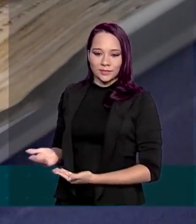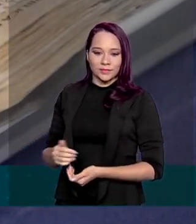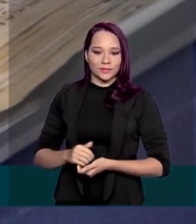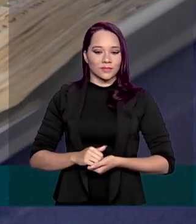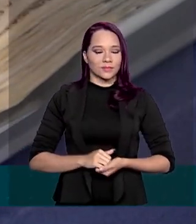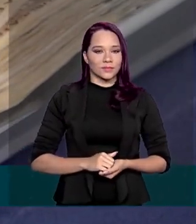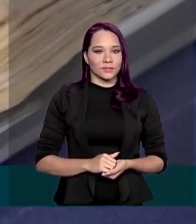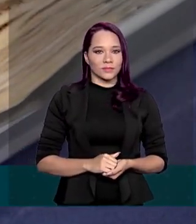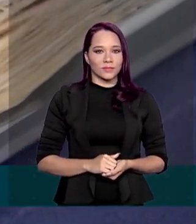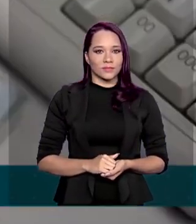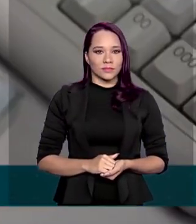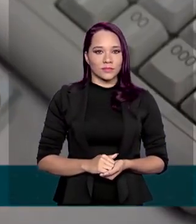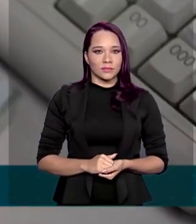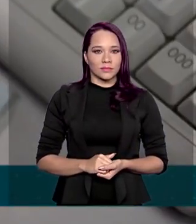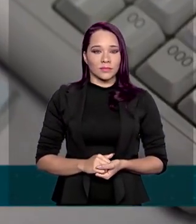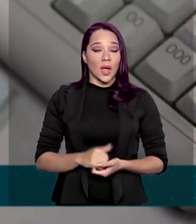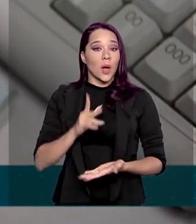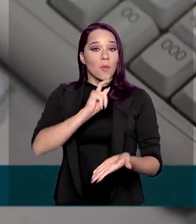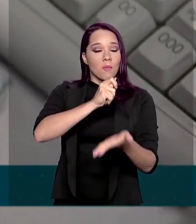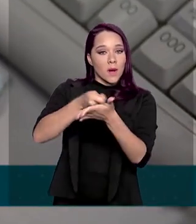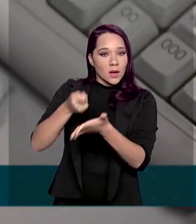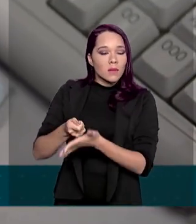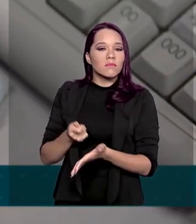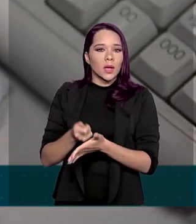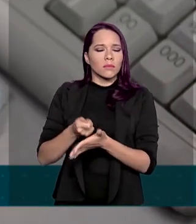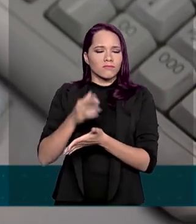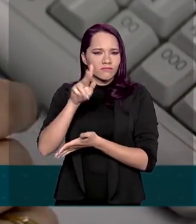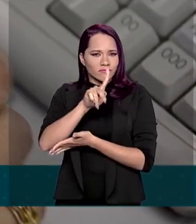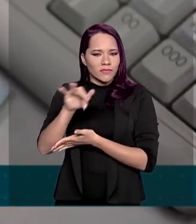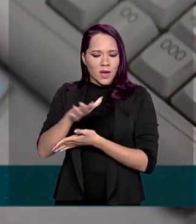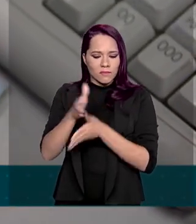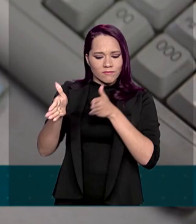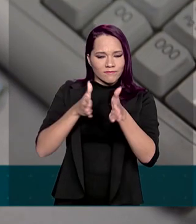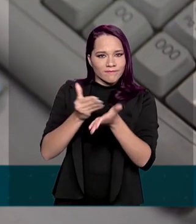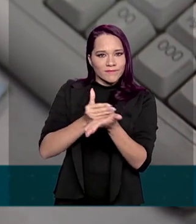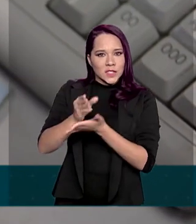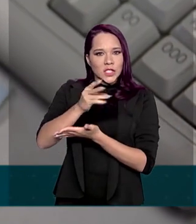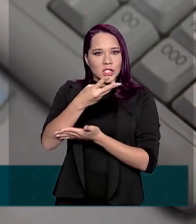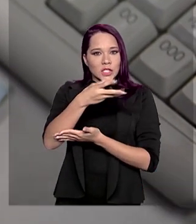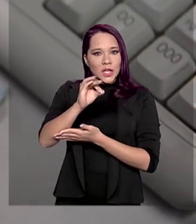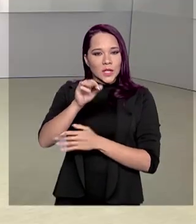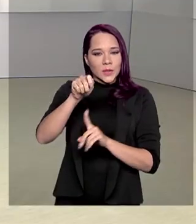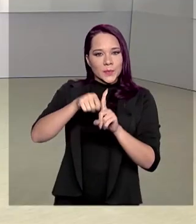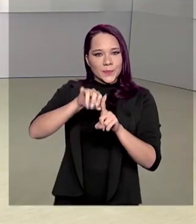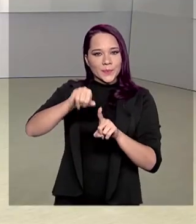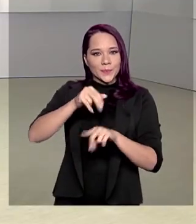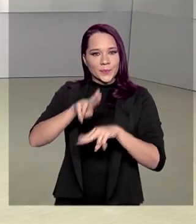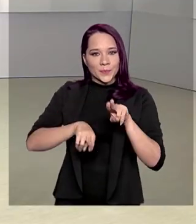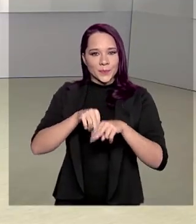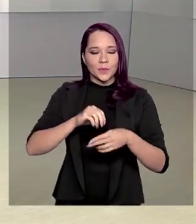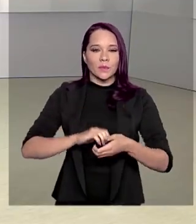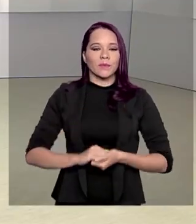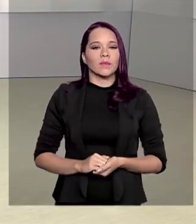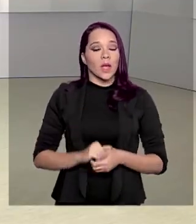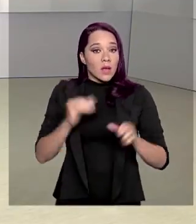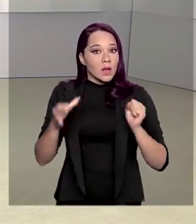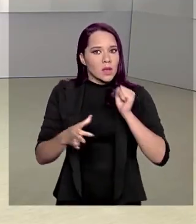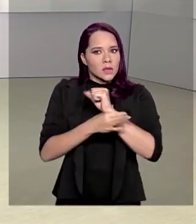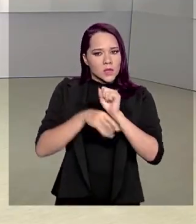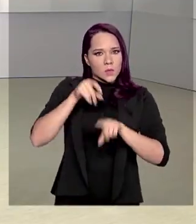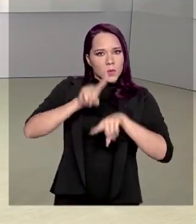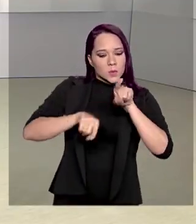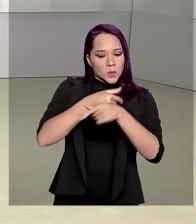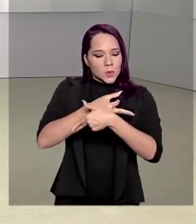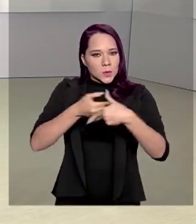.gov.br. O pagamento será realizado em 30 de junho. Garantir insumos para os